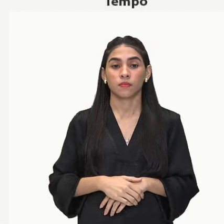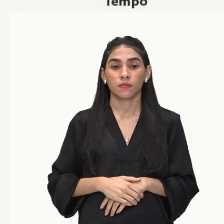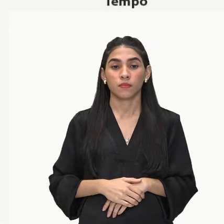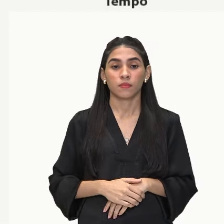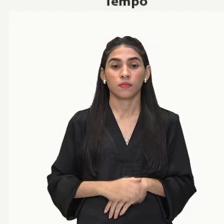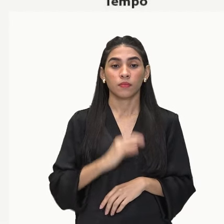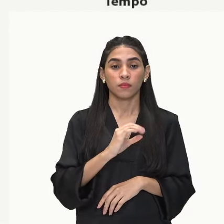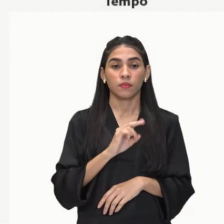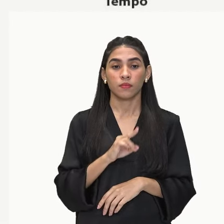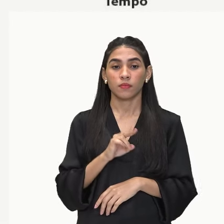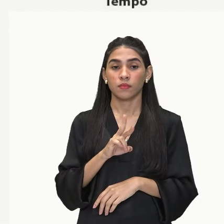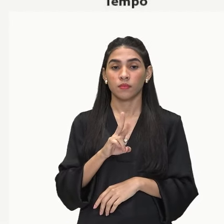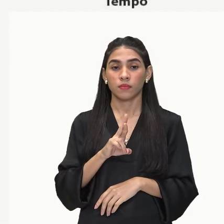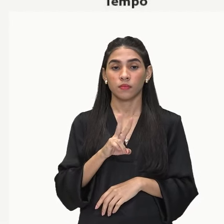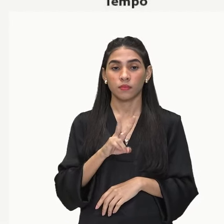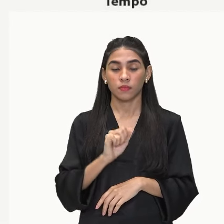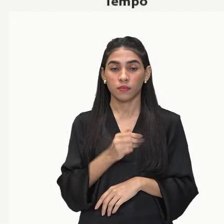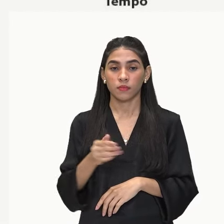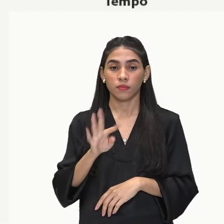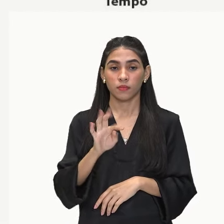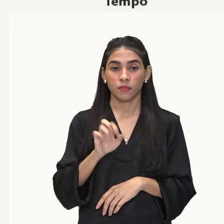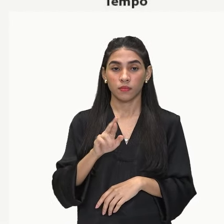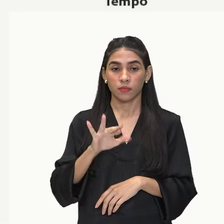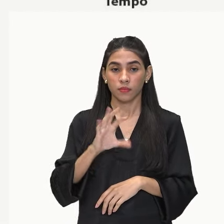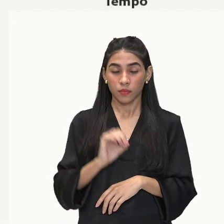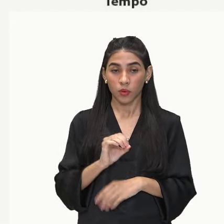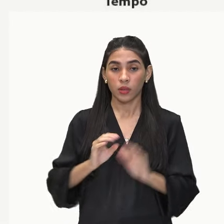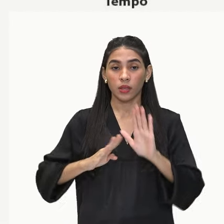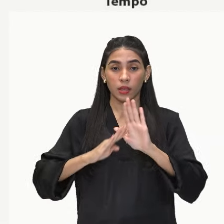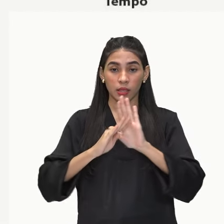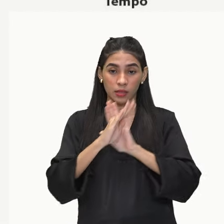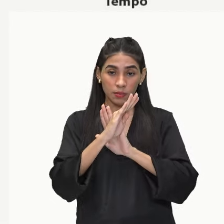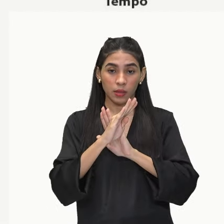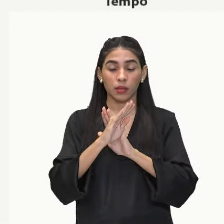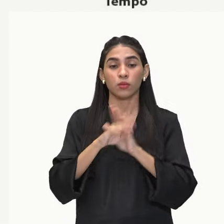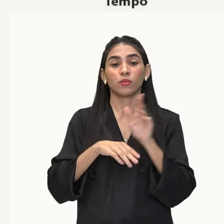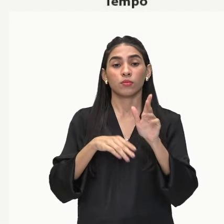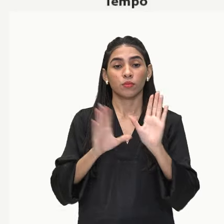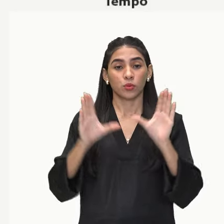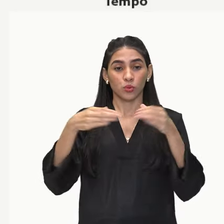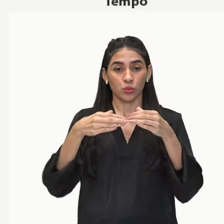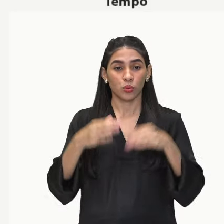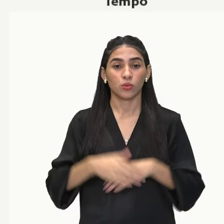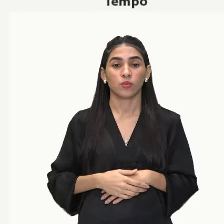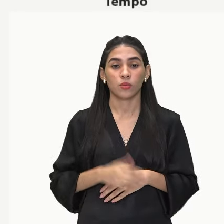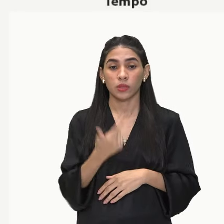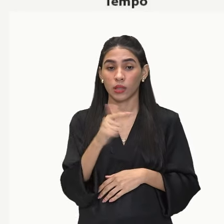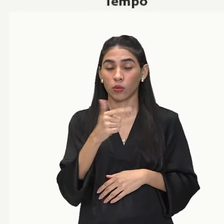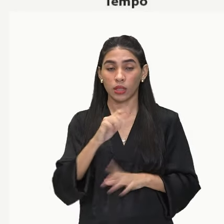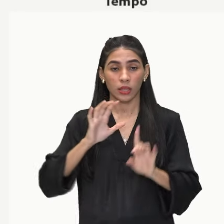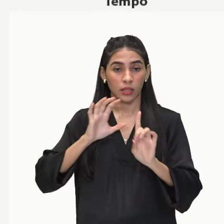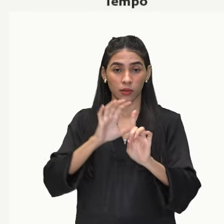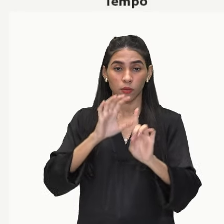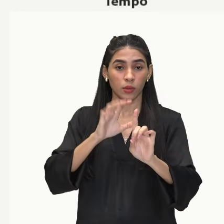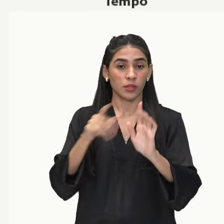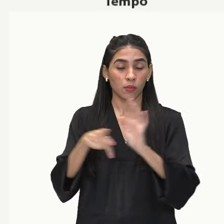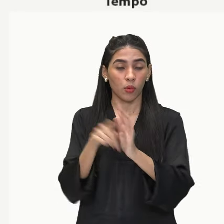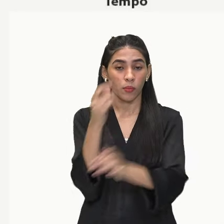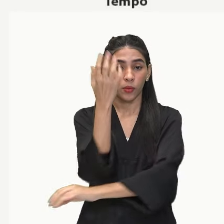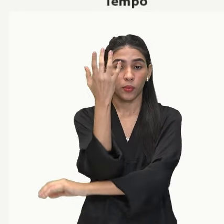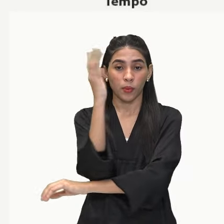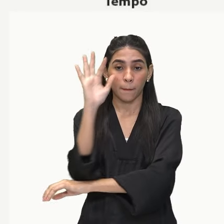crescimento populacional sem a interferência dos fatores de resistência ambiental. Então, a gente